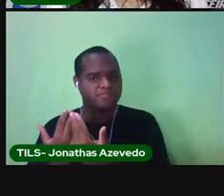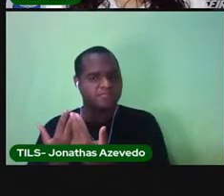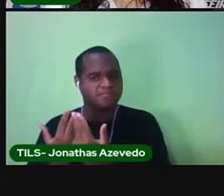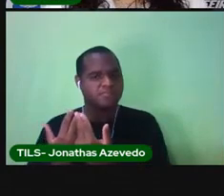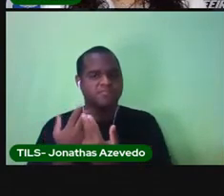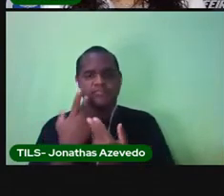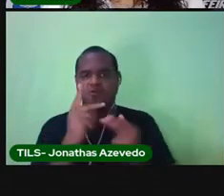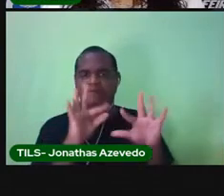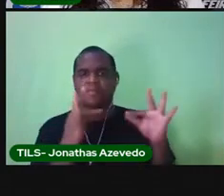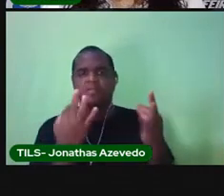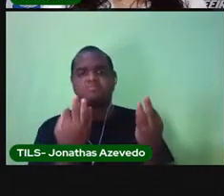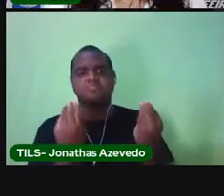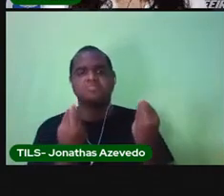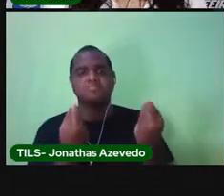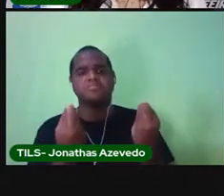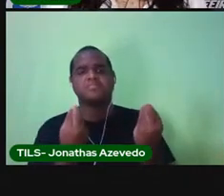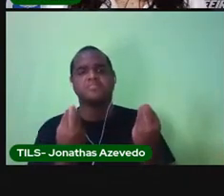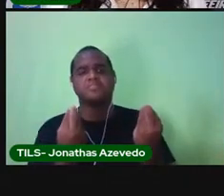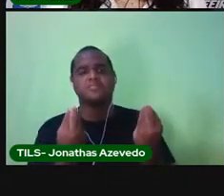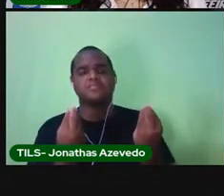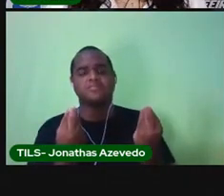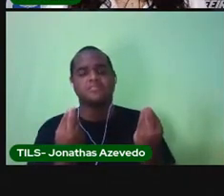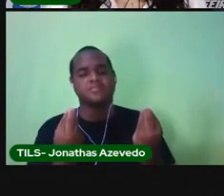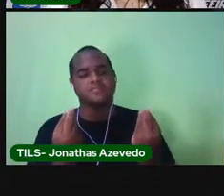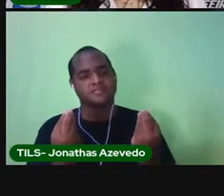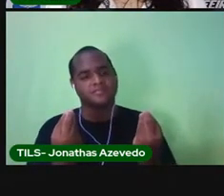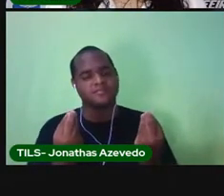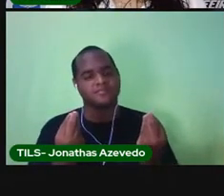Como é a sua família?